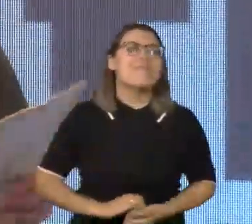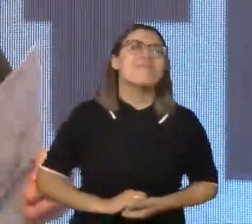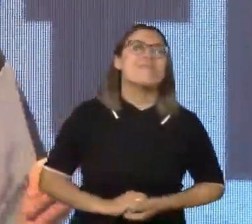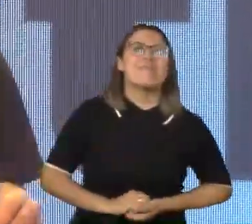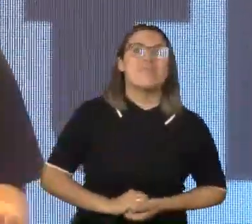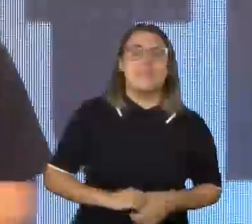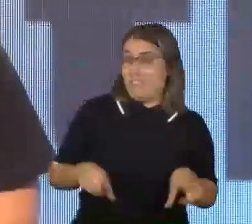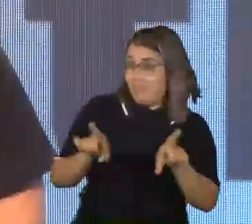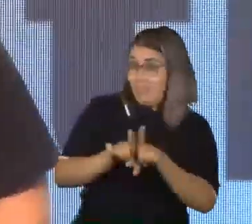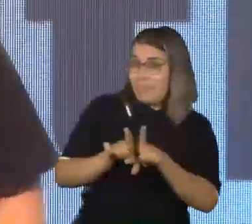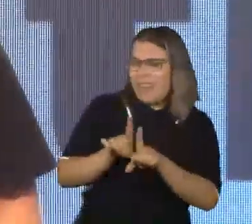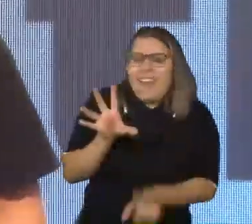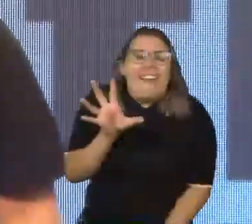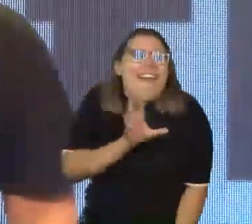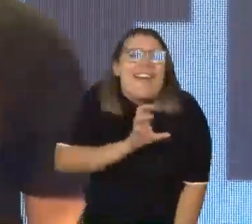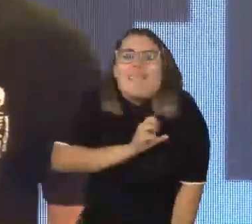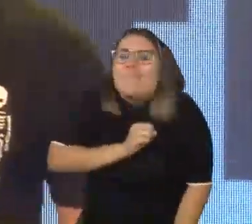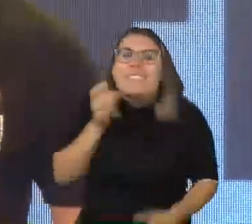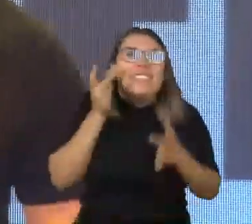também amo o teatro.